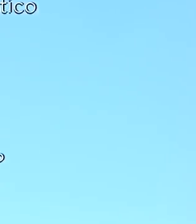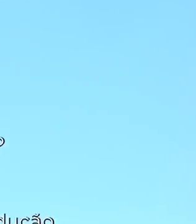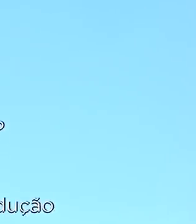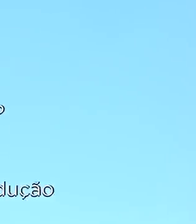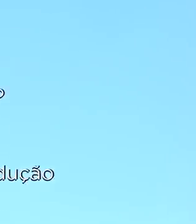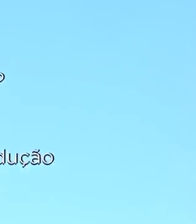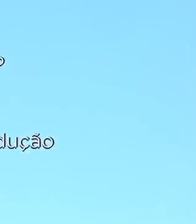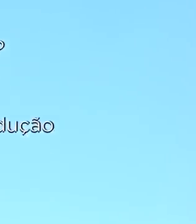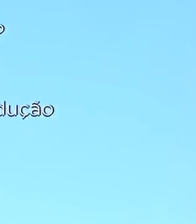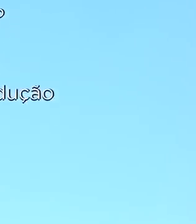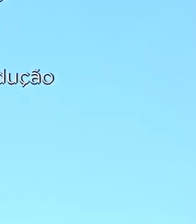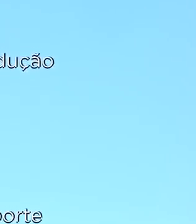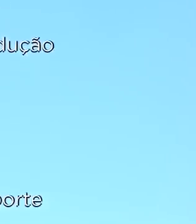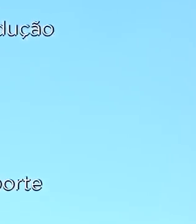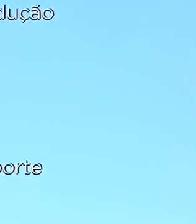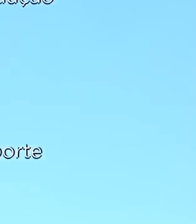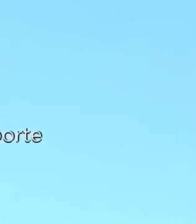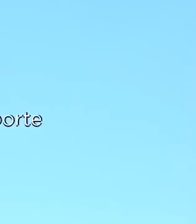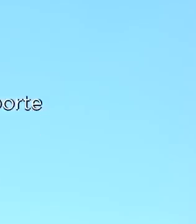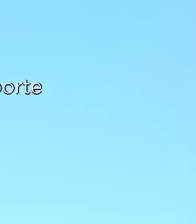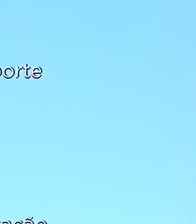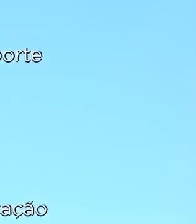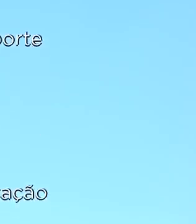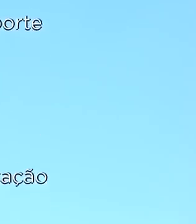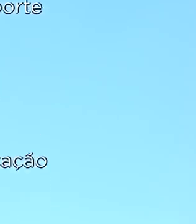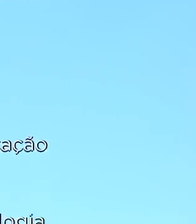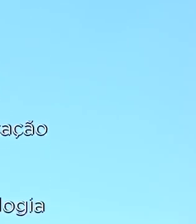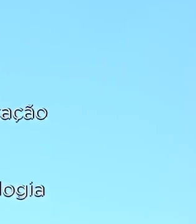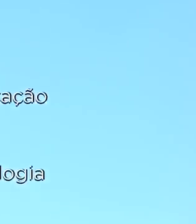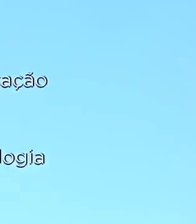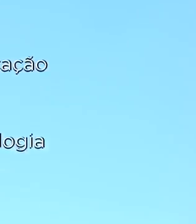Bom dia e